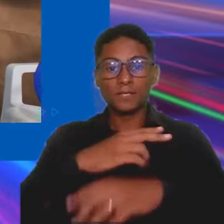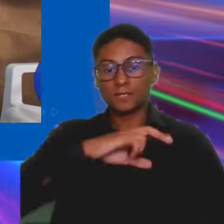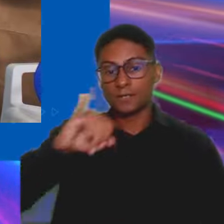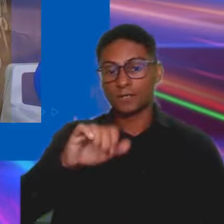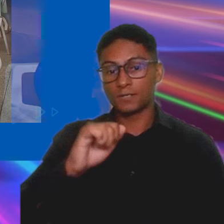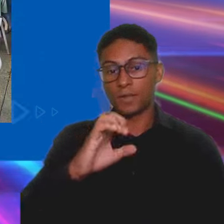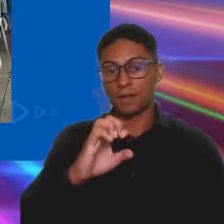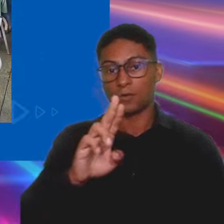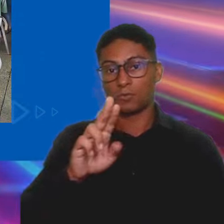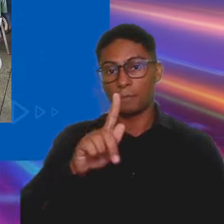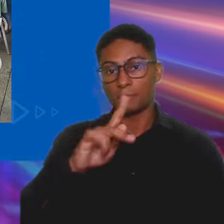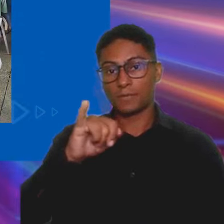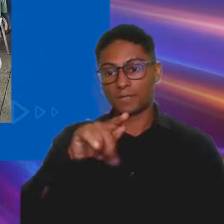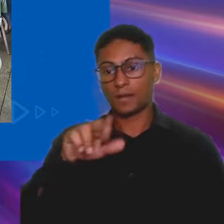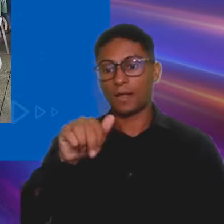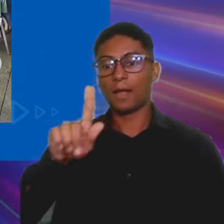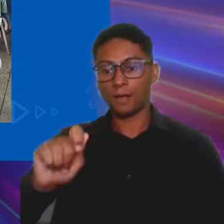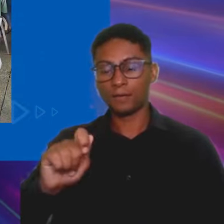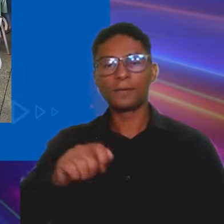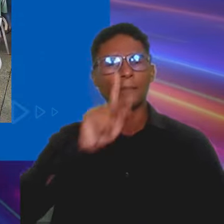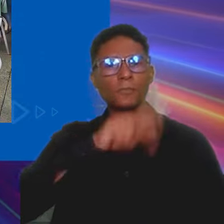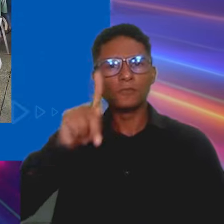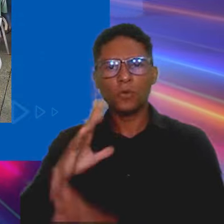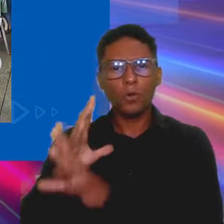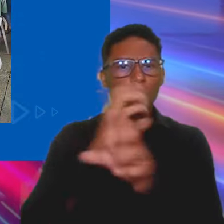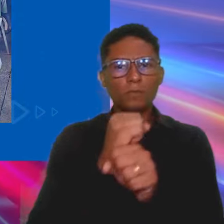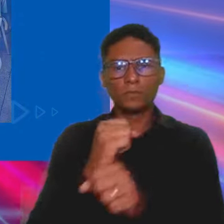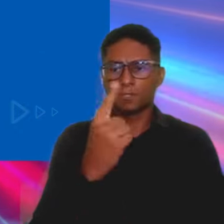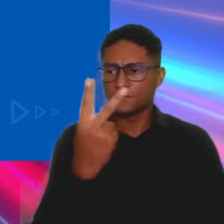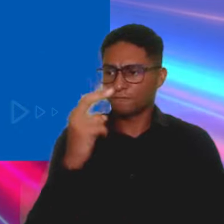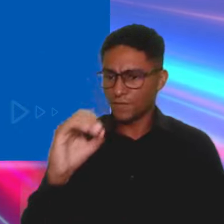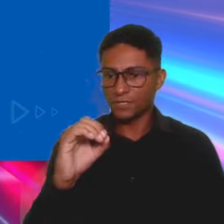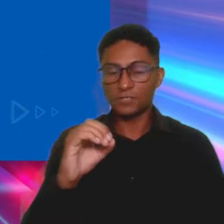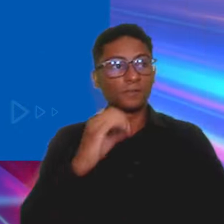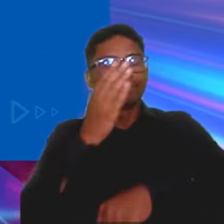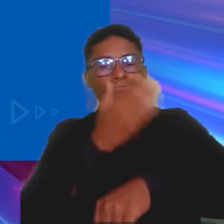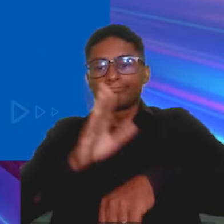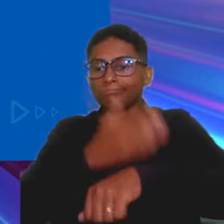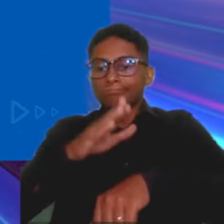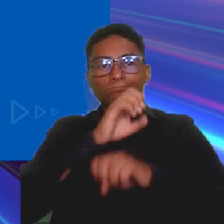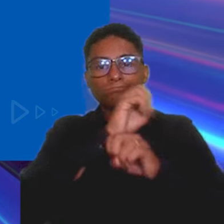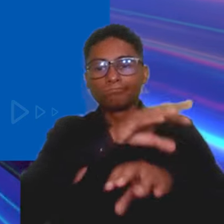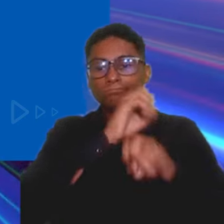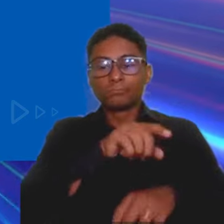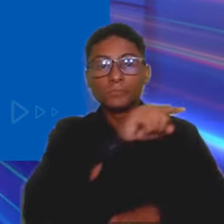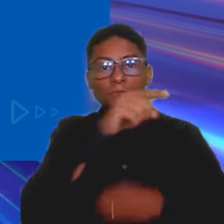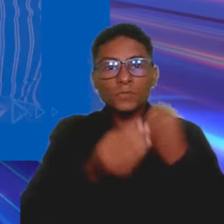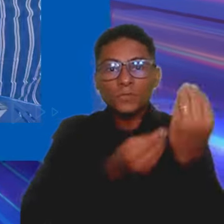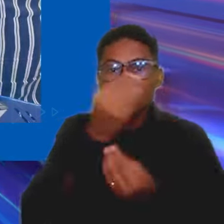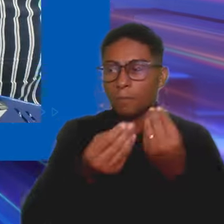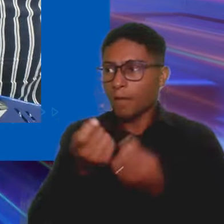Ribeira. Cerca de 120 professores da rede pública do município foram capacitados para aplicarem competências